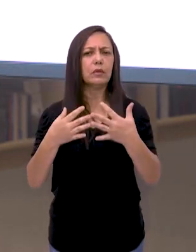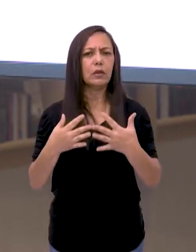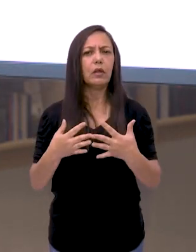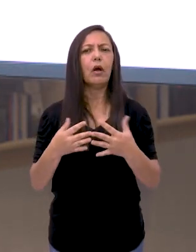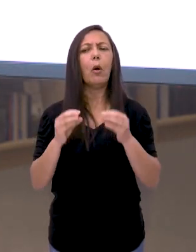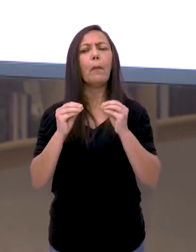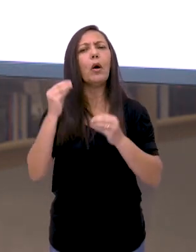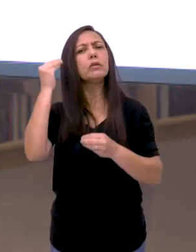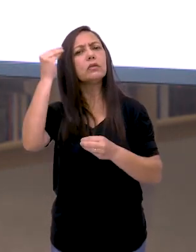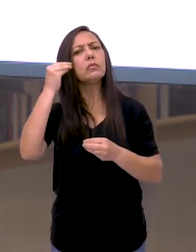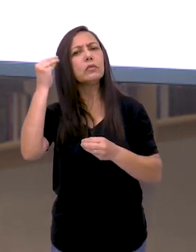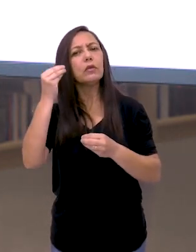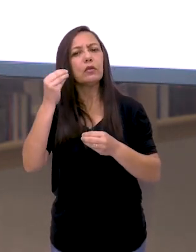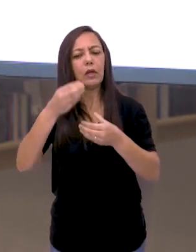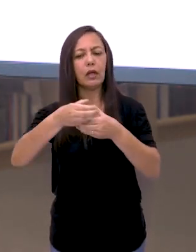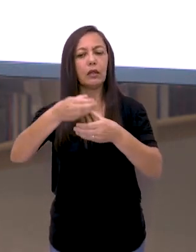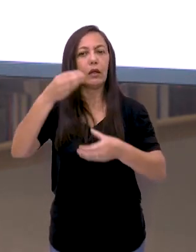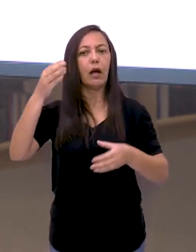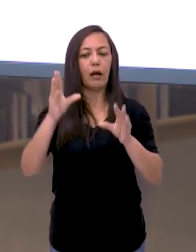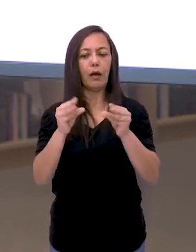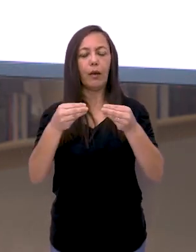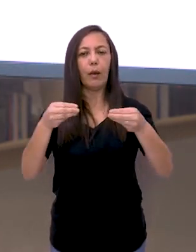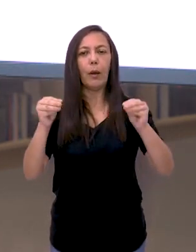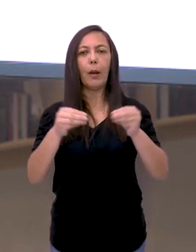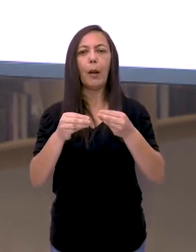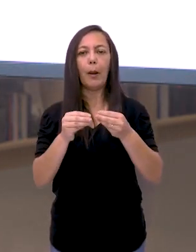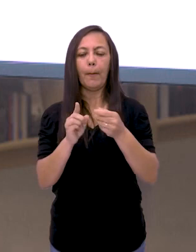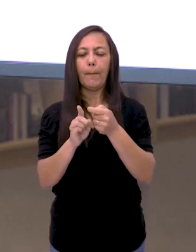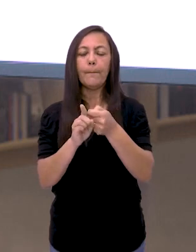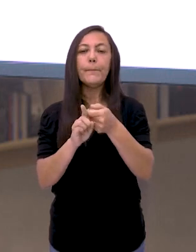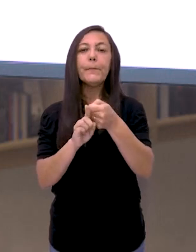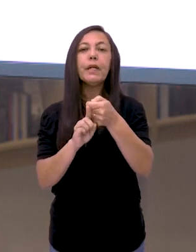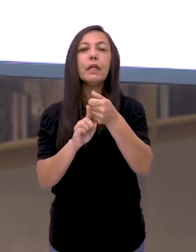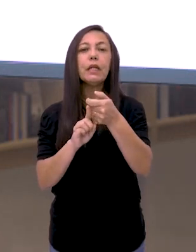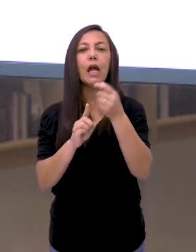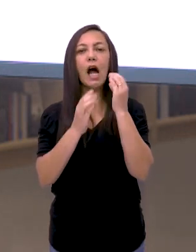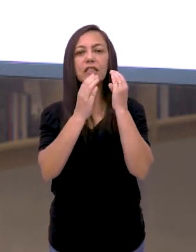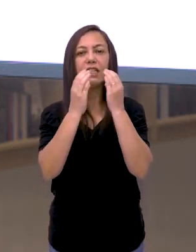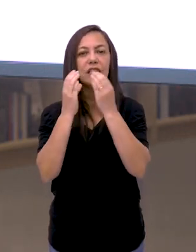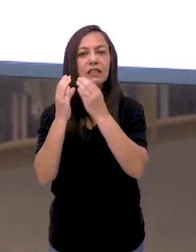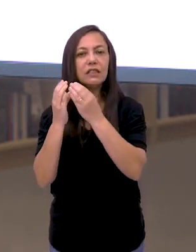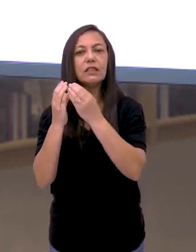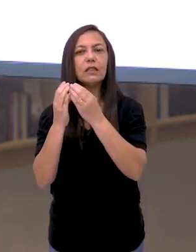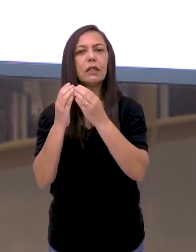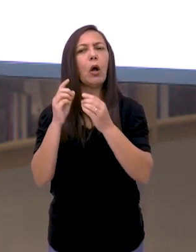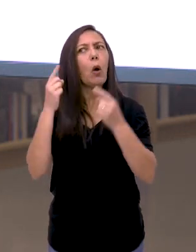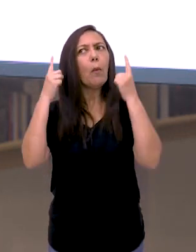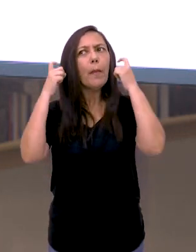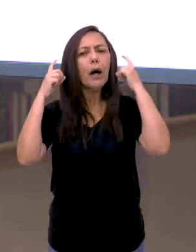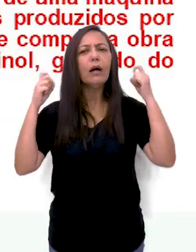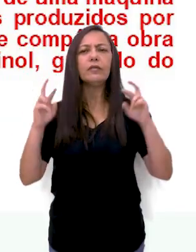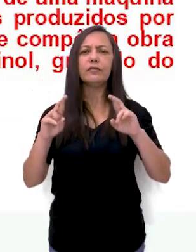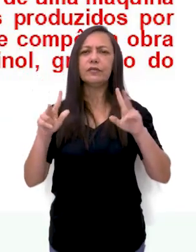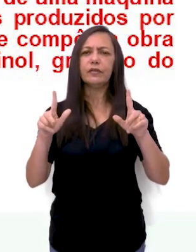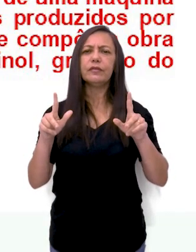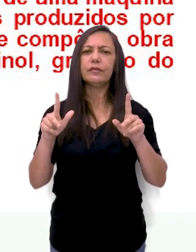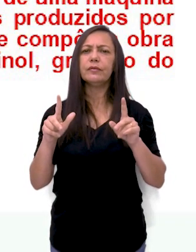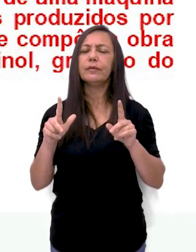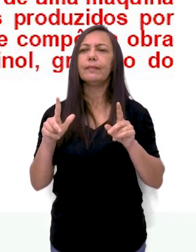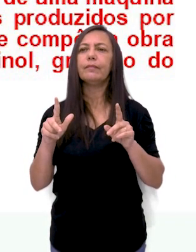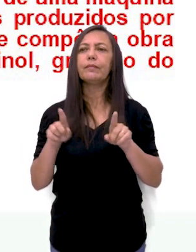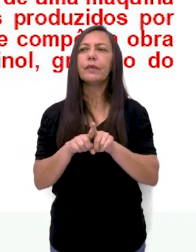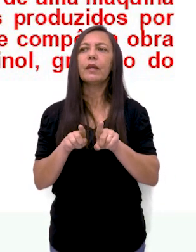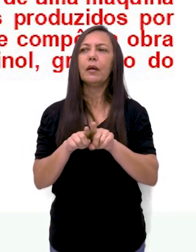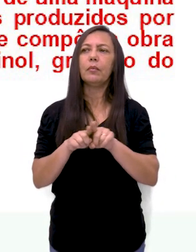fazer experiências com garrafa pet, grãos de milho, de feijão, que vocês iriam adquirir um som diferenciado. Respain